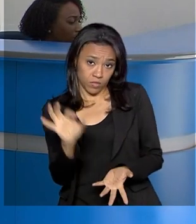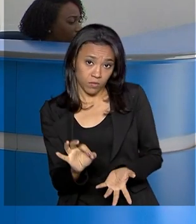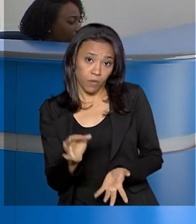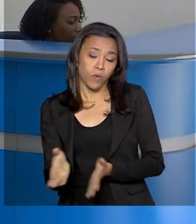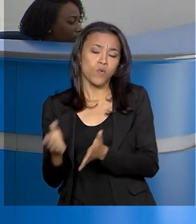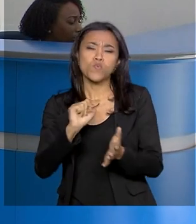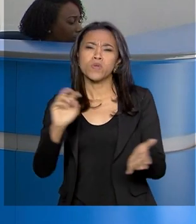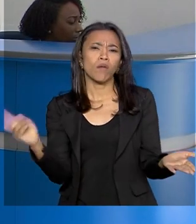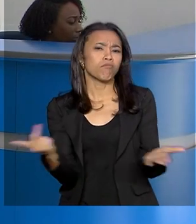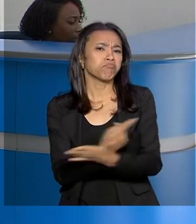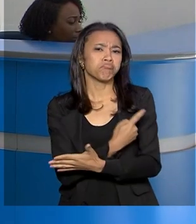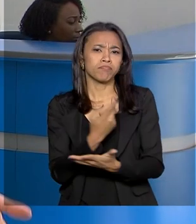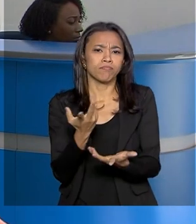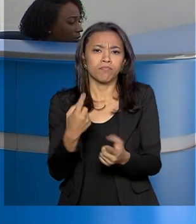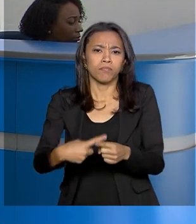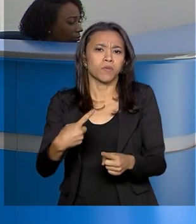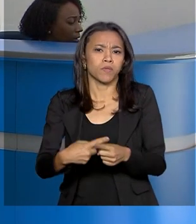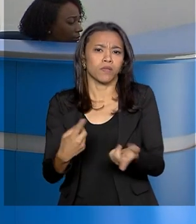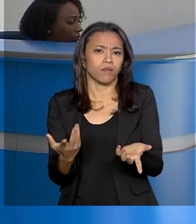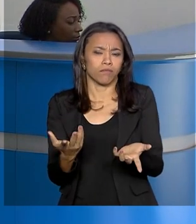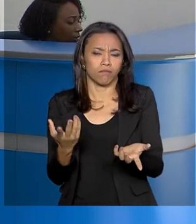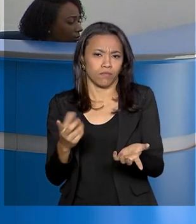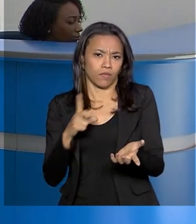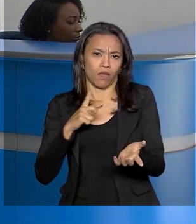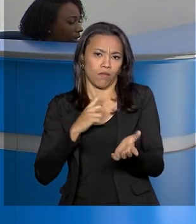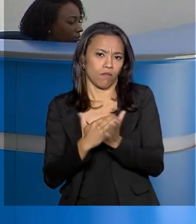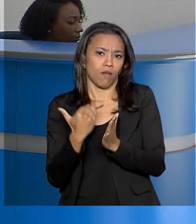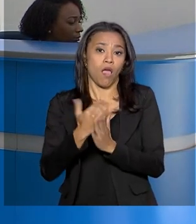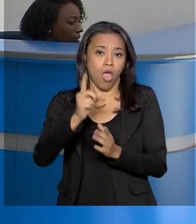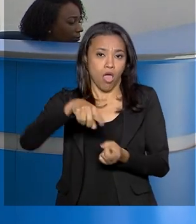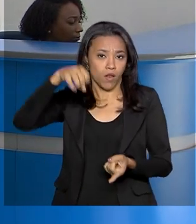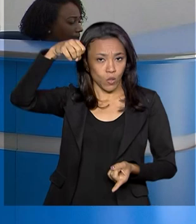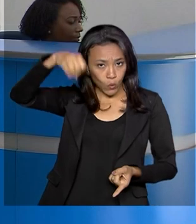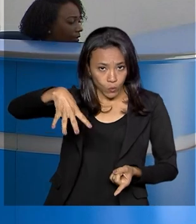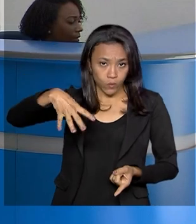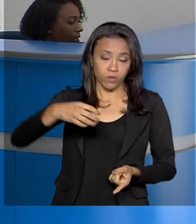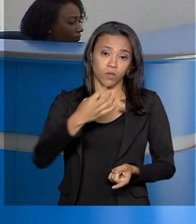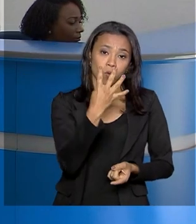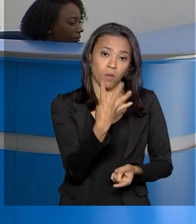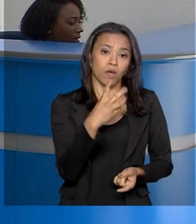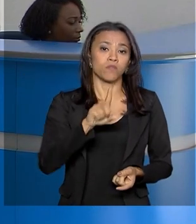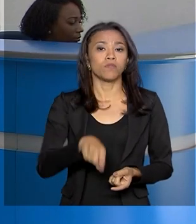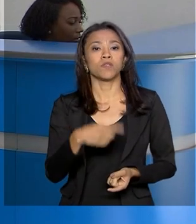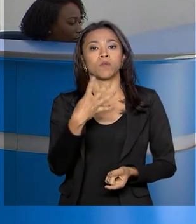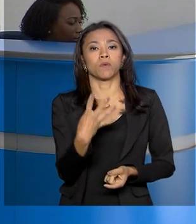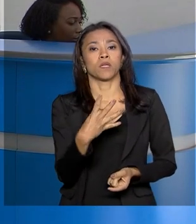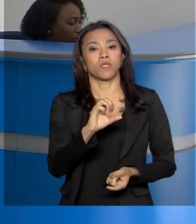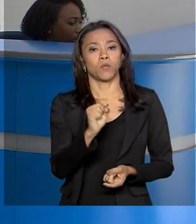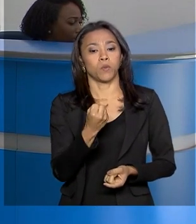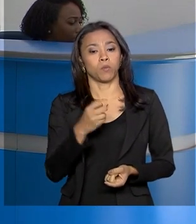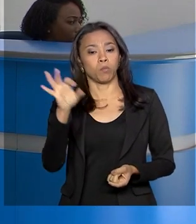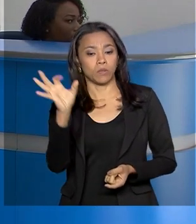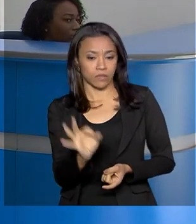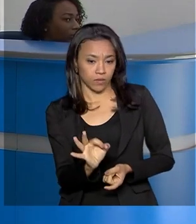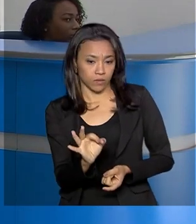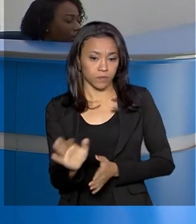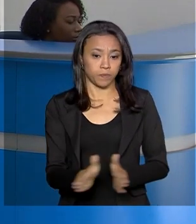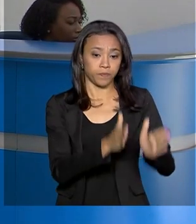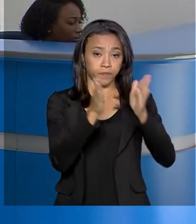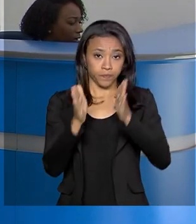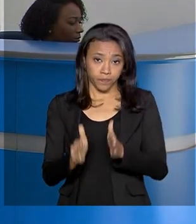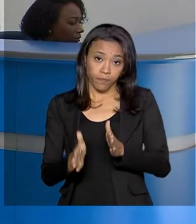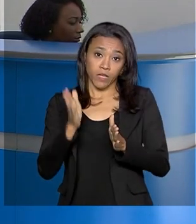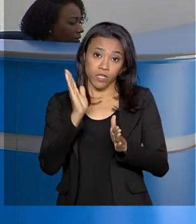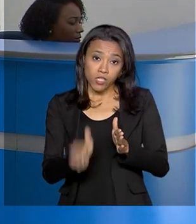tiveram impacto na alta em relação ao mês anterior, está a conta de luz, que ficou 4,48% mais cara. Já a